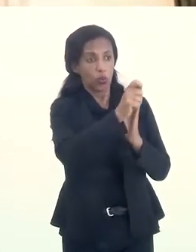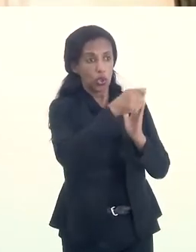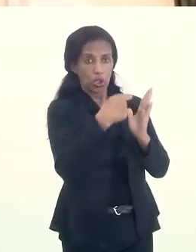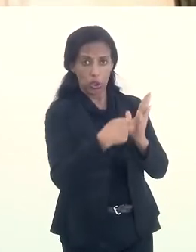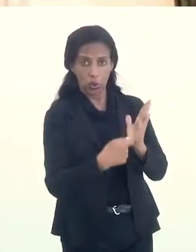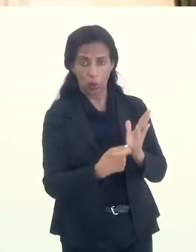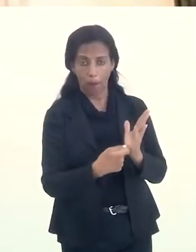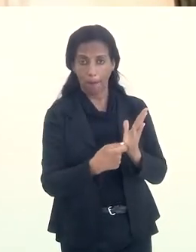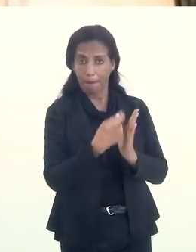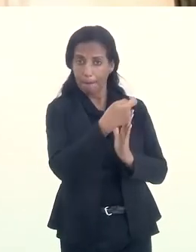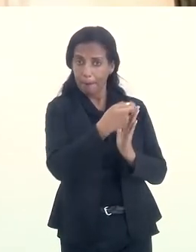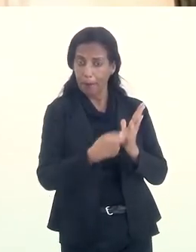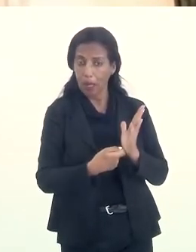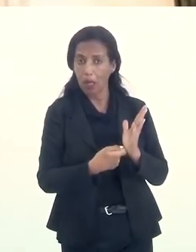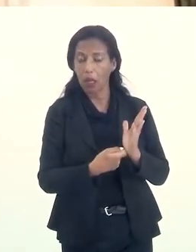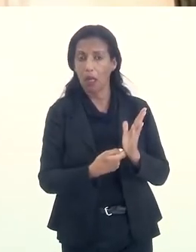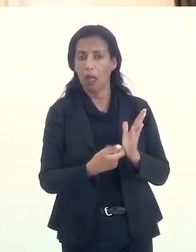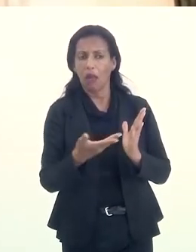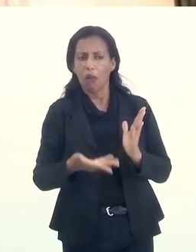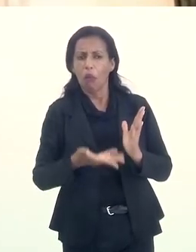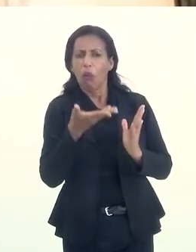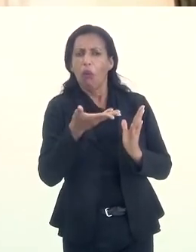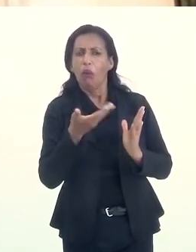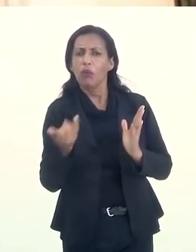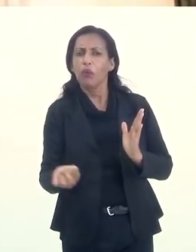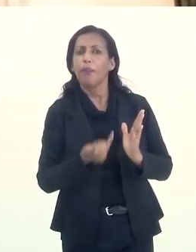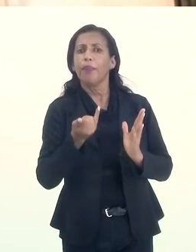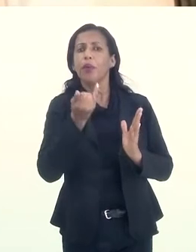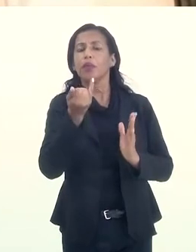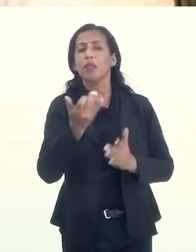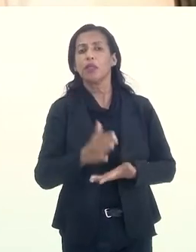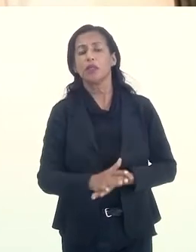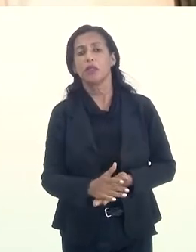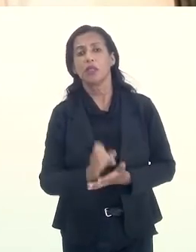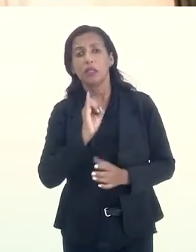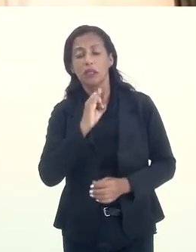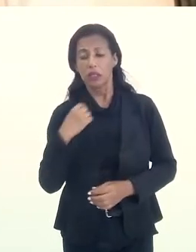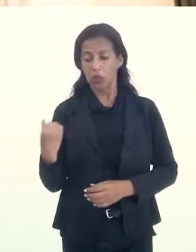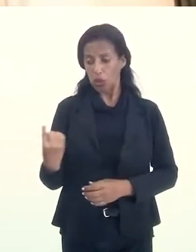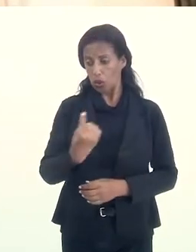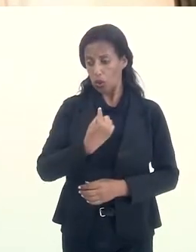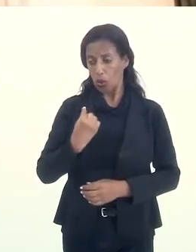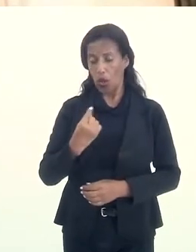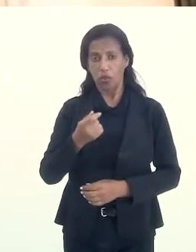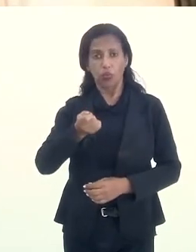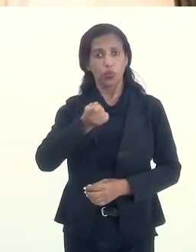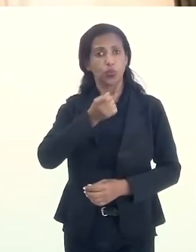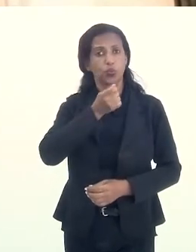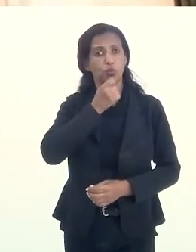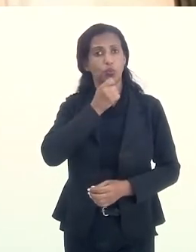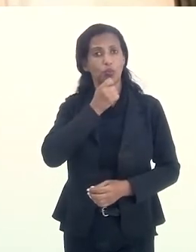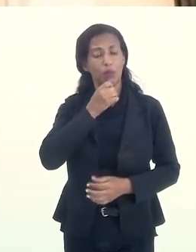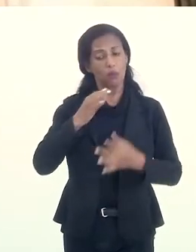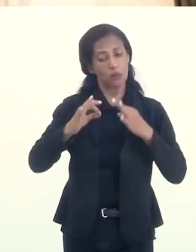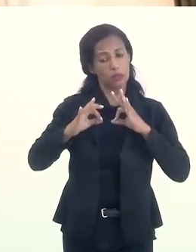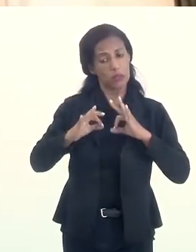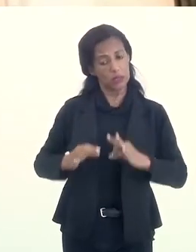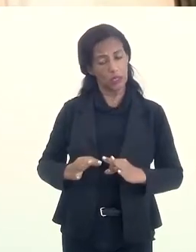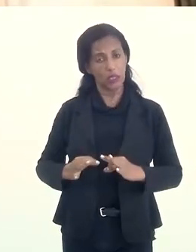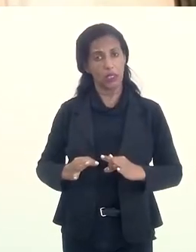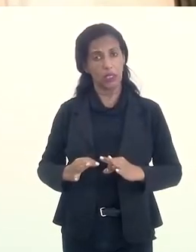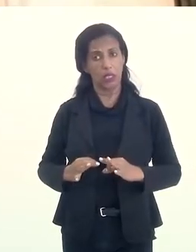escritor, não é? Um elemento útil, porque se nós mesmos não tivermos a